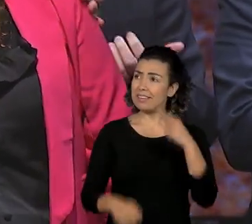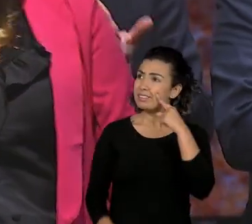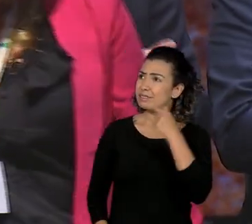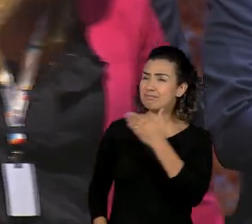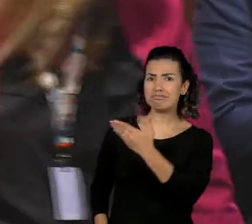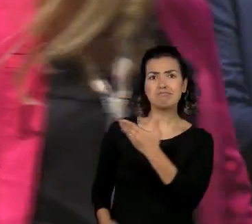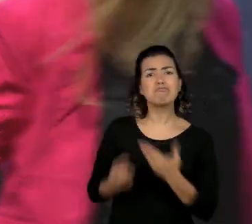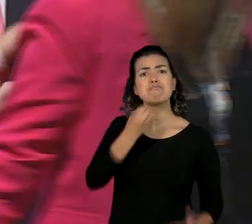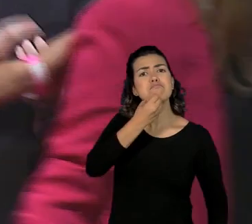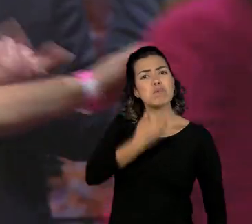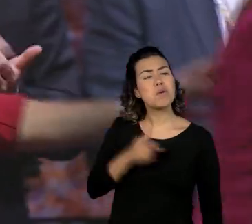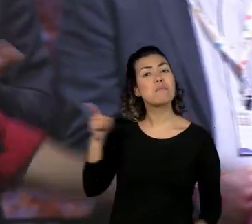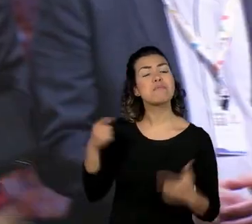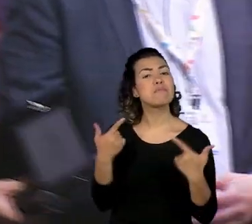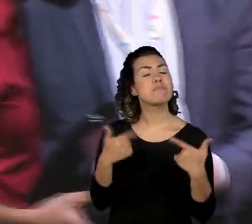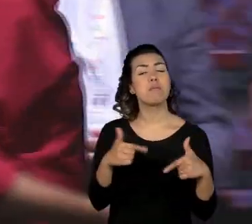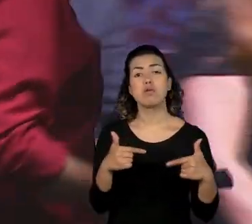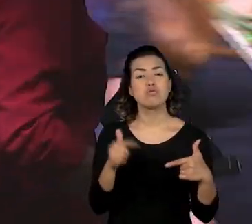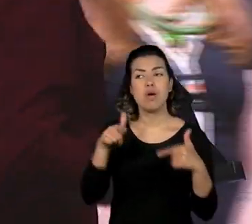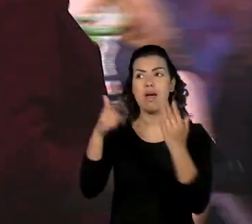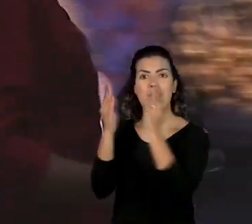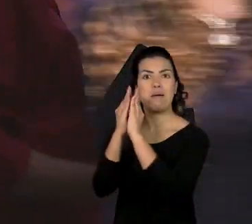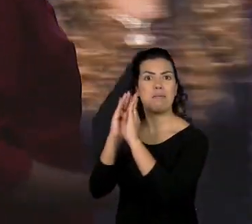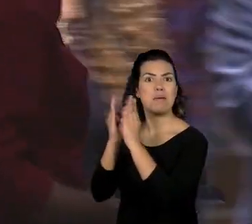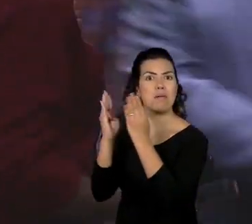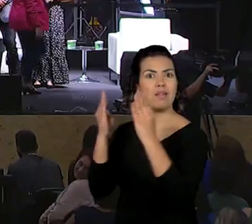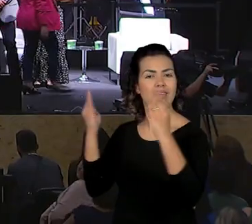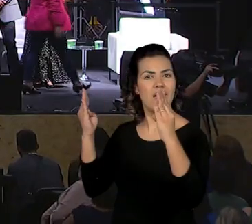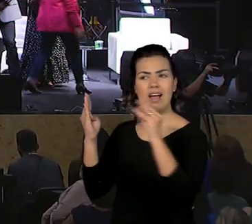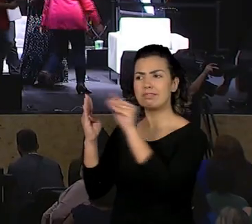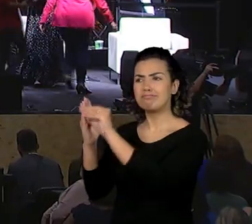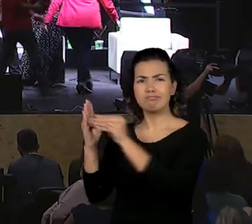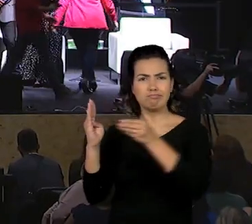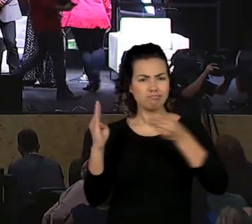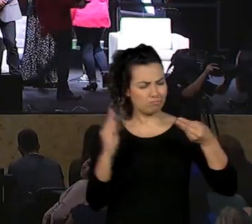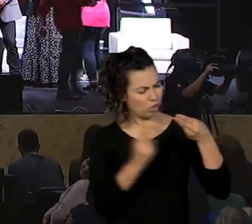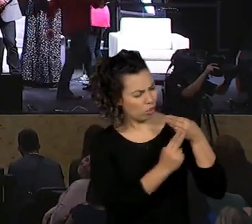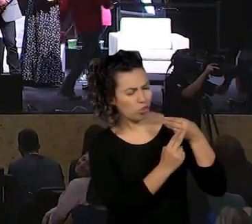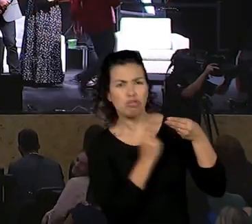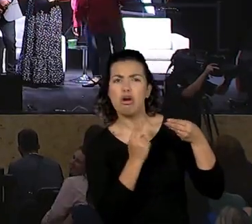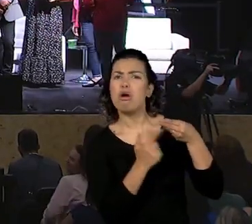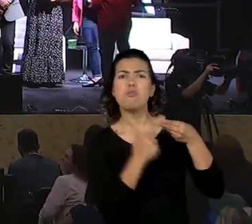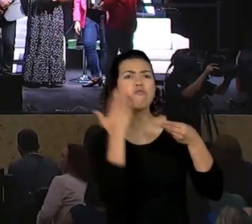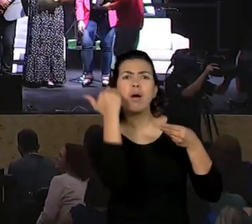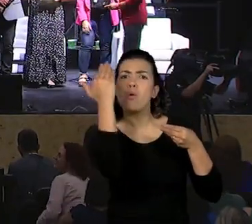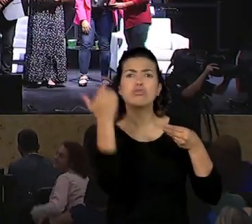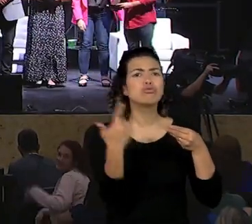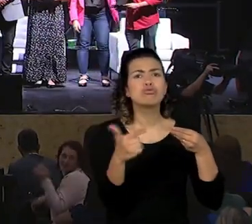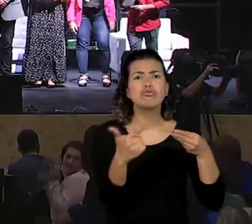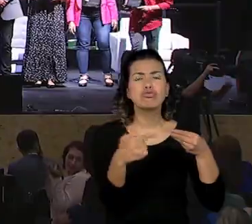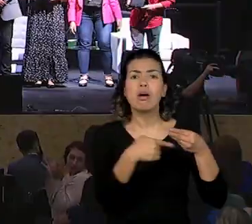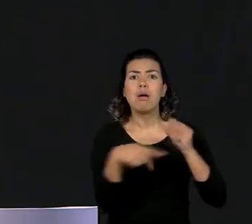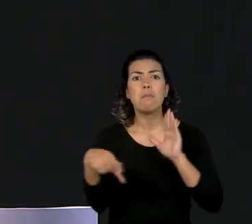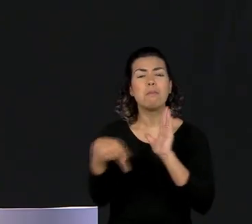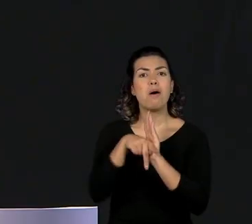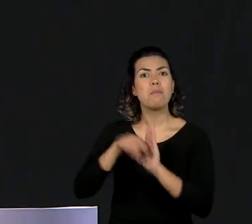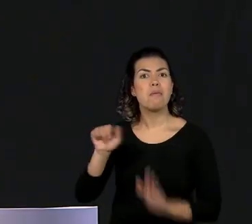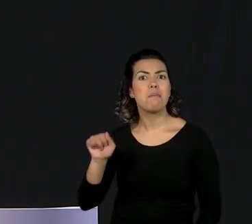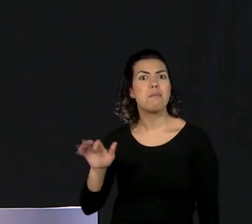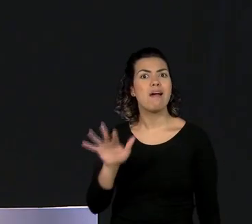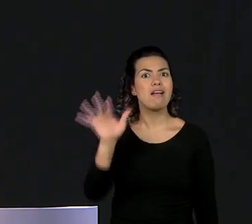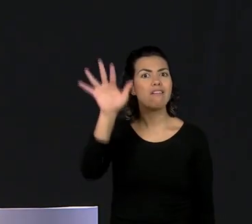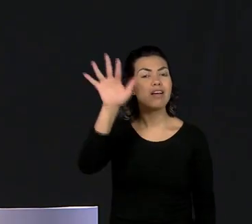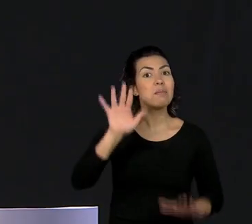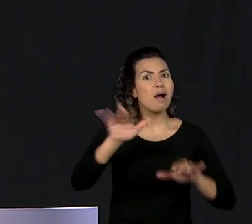na biblioteca, que dá visibilidade a autores não tão famosos, né? Da periferia. E vamos convidar agora, por